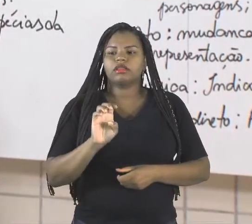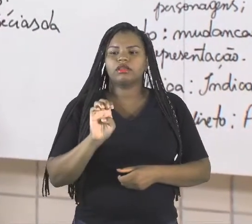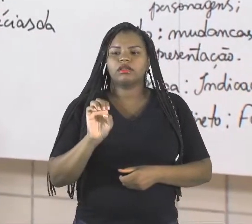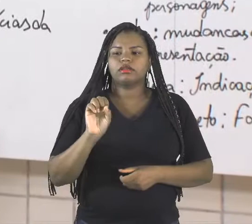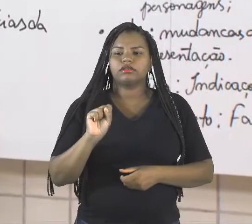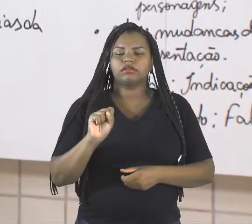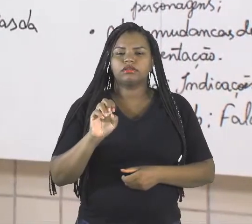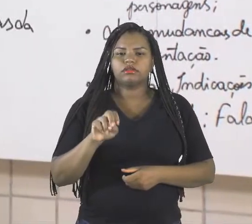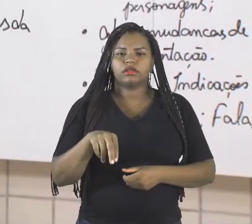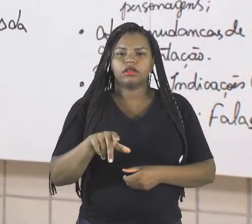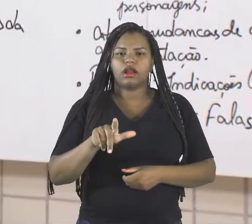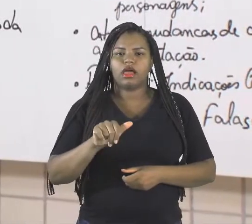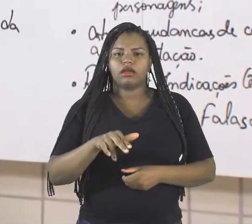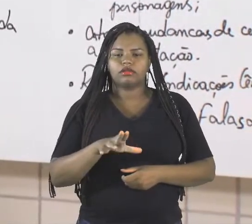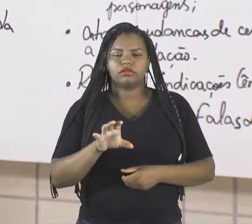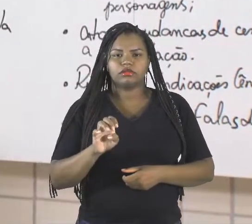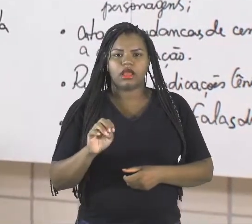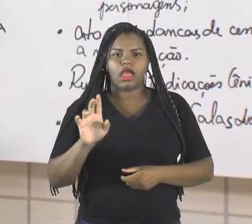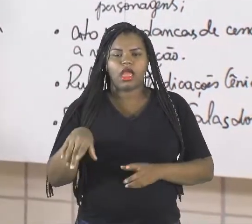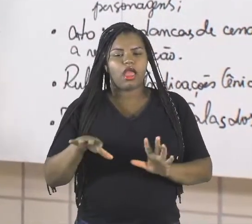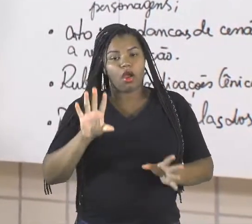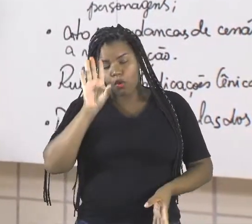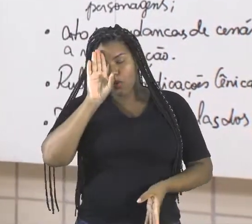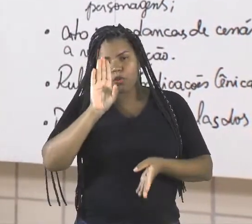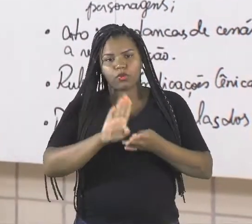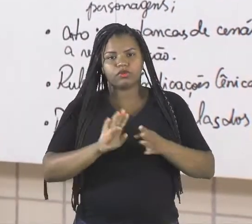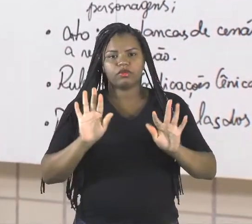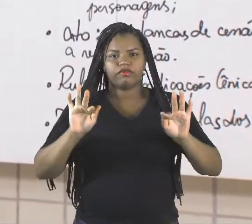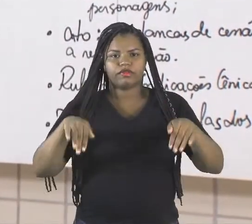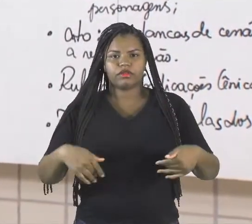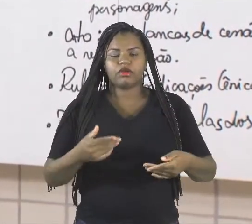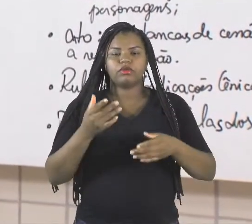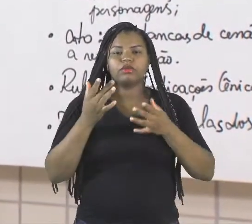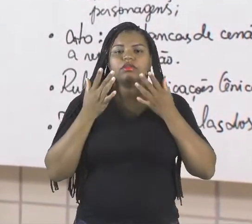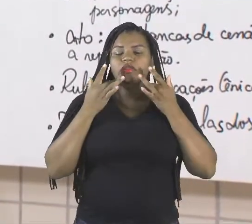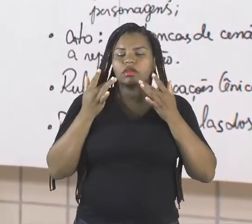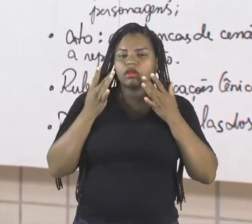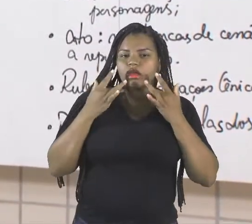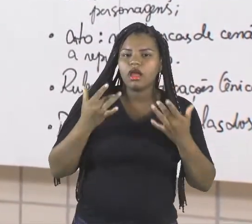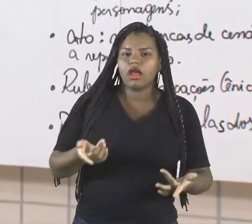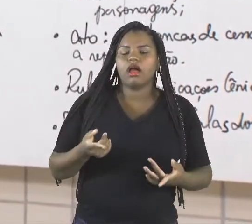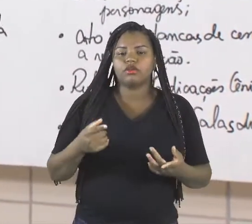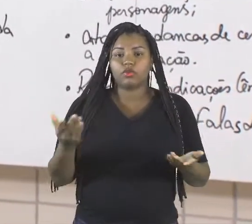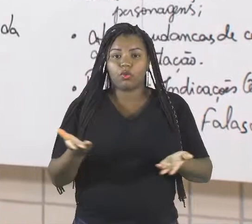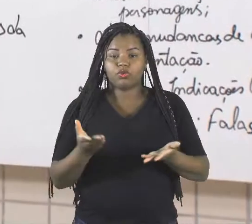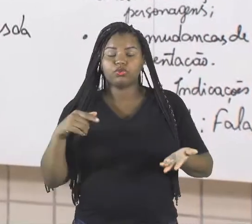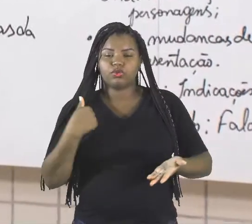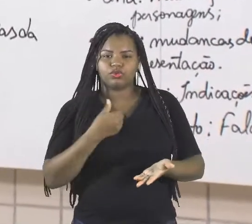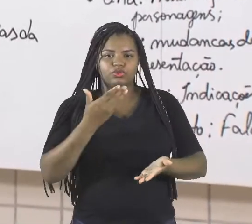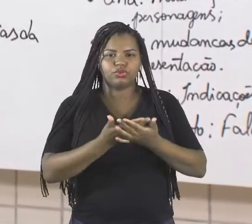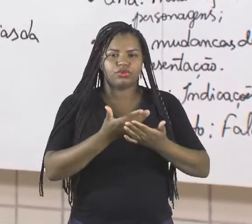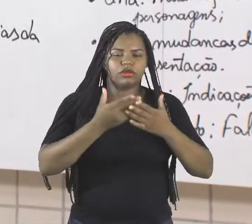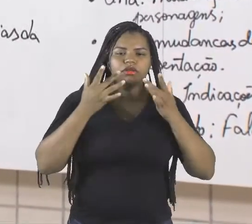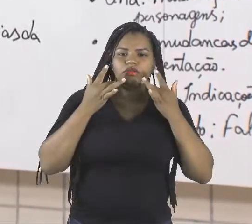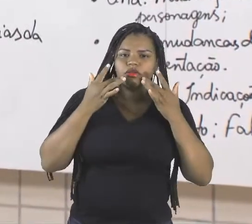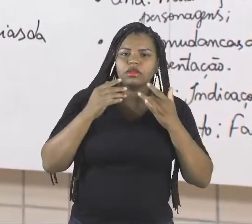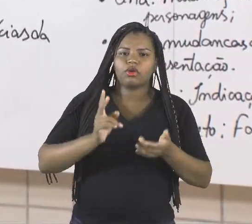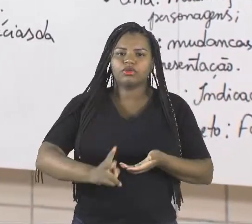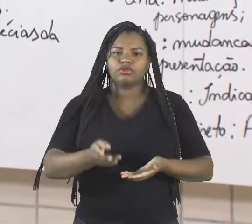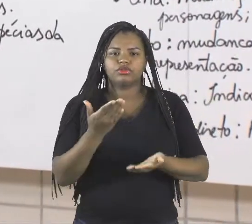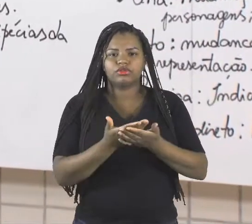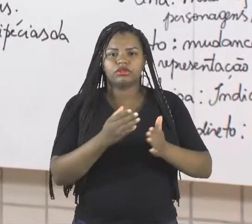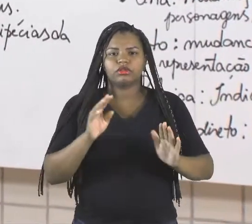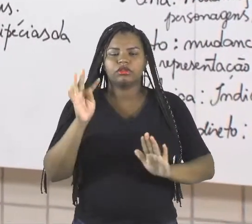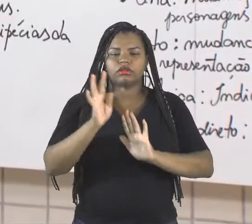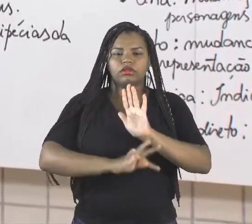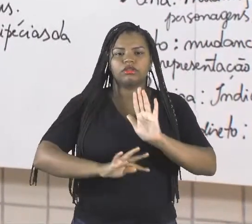teatral. Então, nós estudamos hoje sobre peça teatral, continuamos estudando sobre texto dramático, lemos